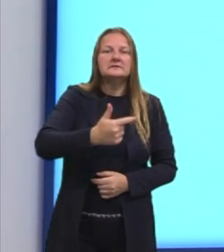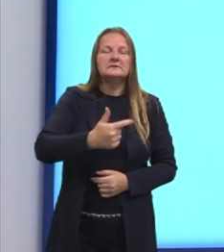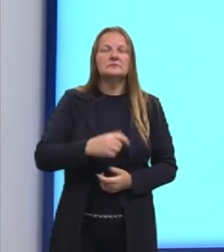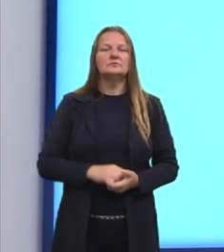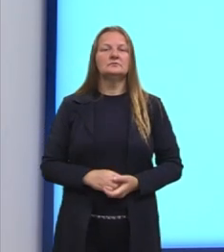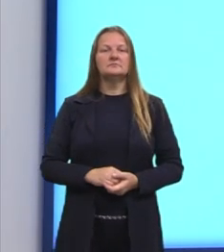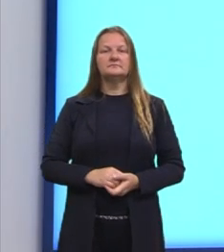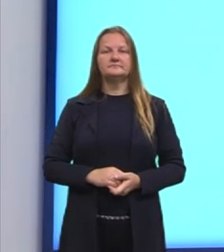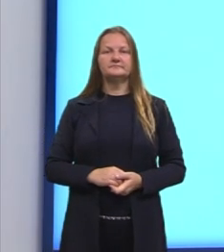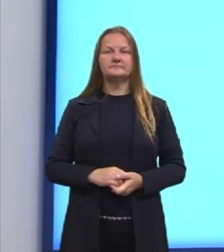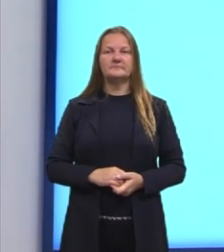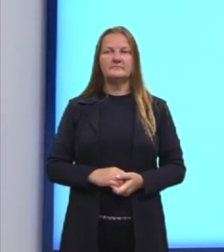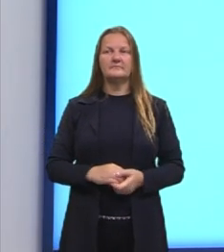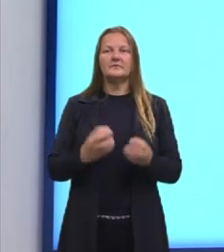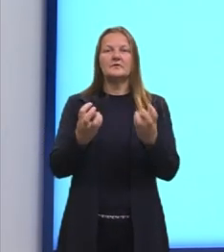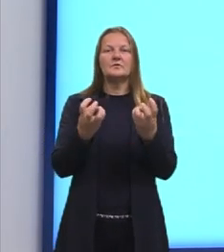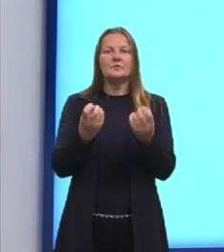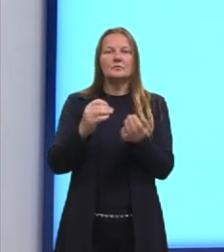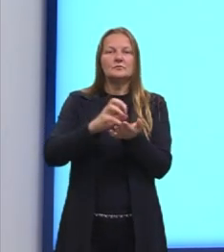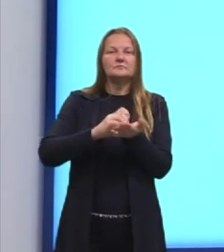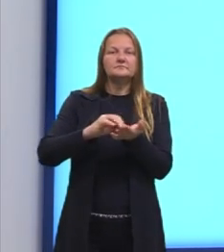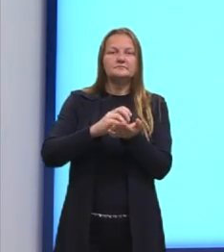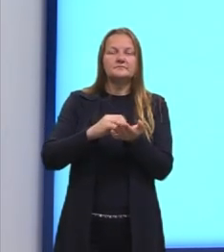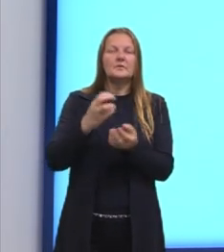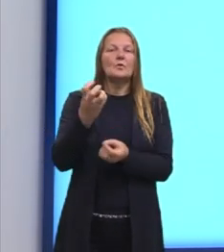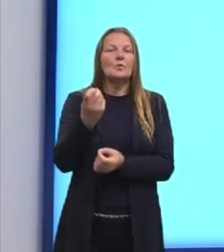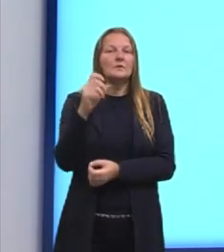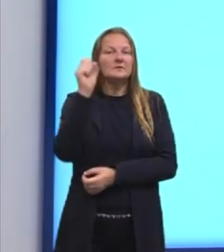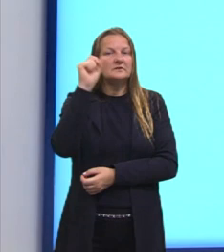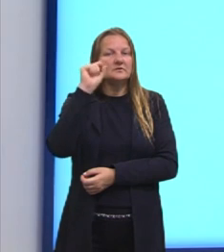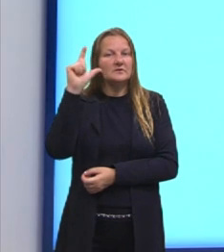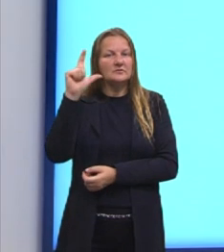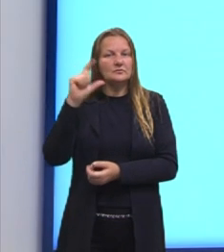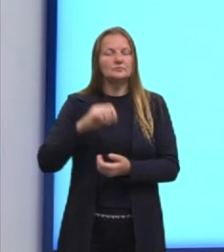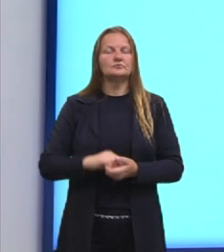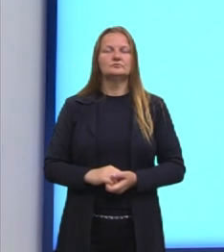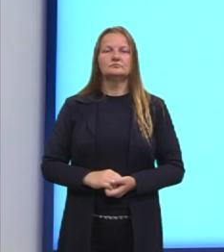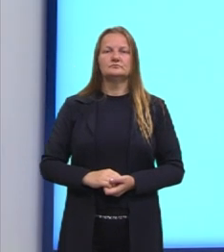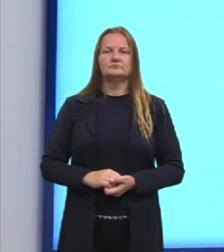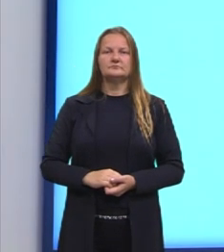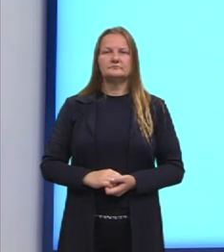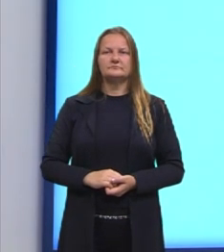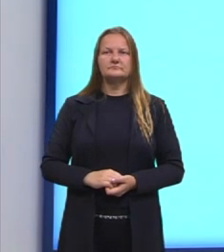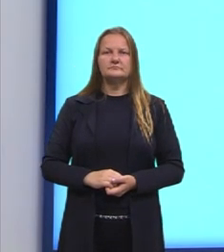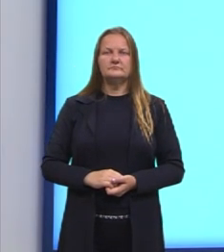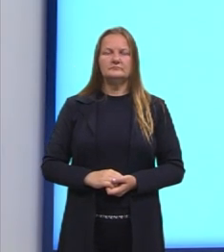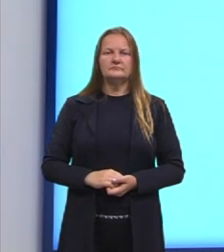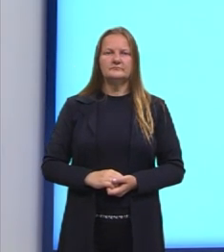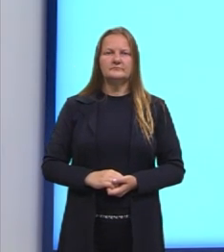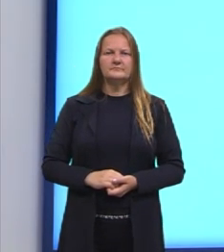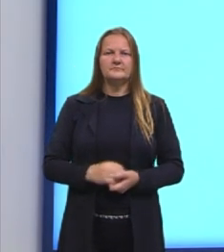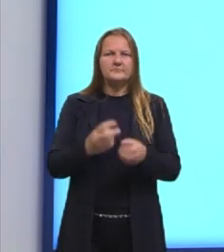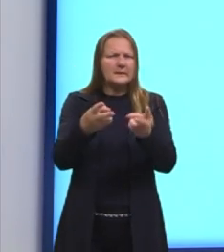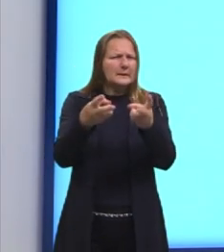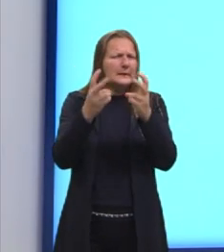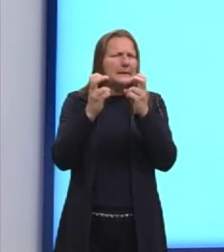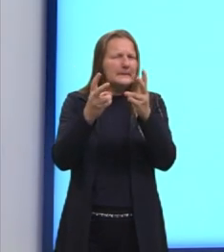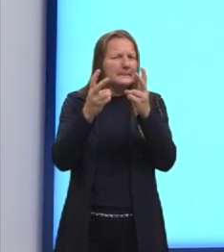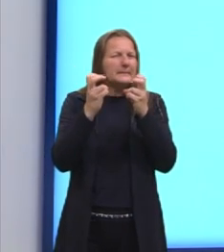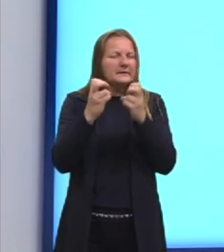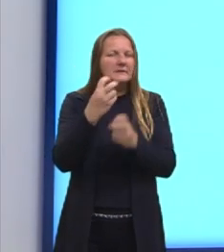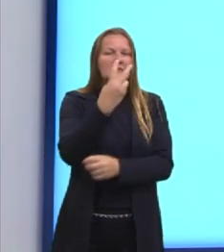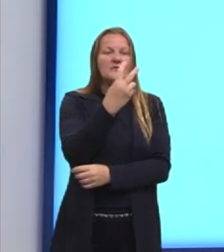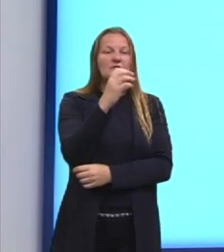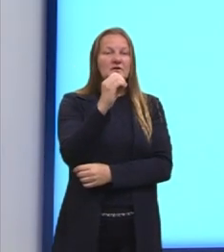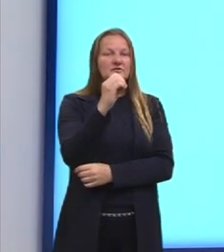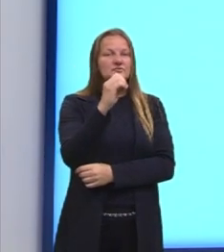evento que eu preciso calcular? A probabilidade de sair a bolinha azul, né? E aí, nós vimos que 20